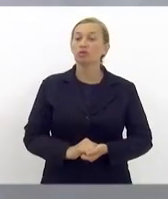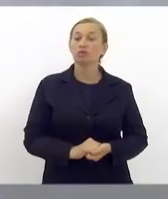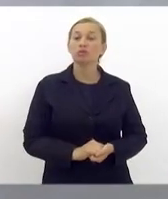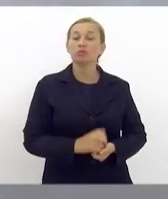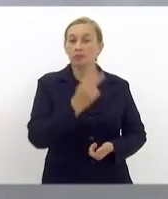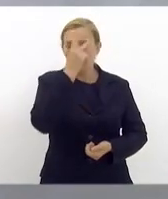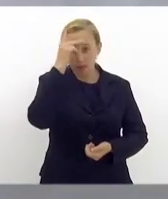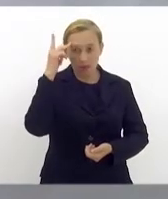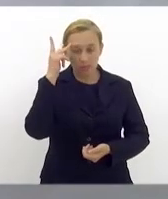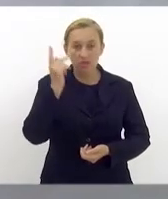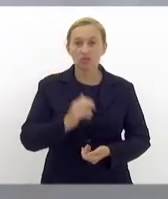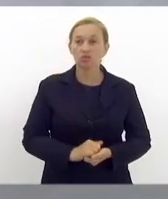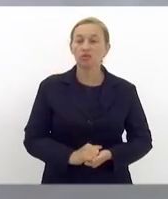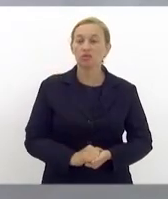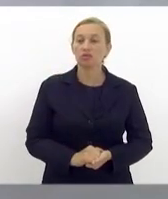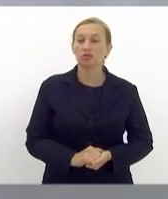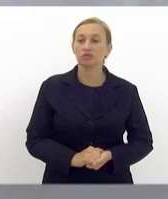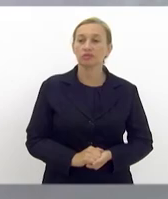Pessoas que